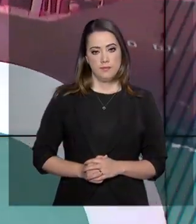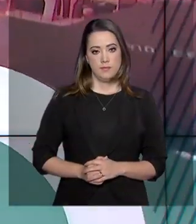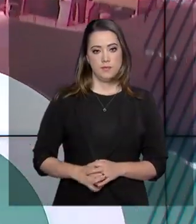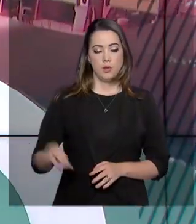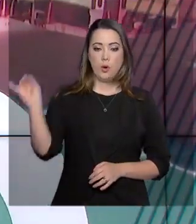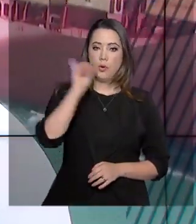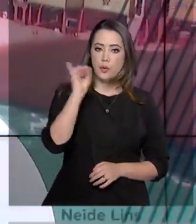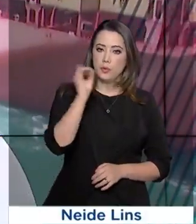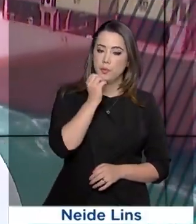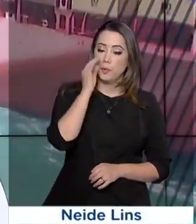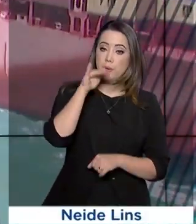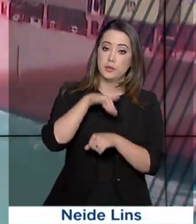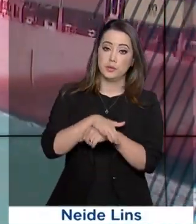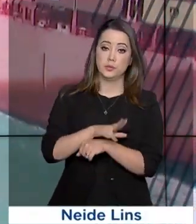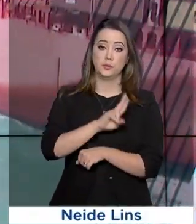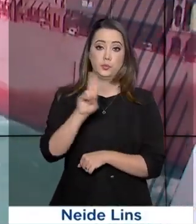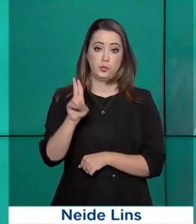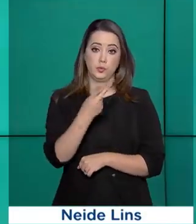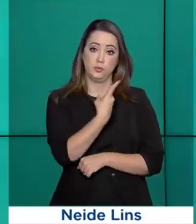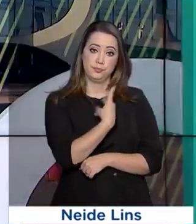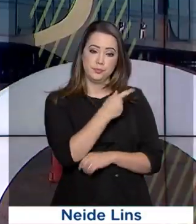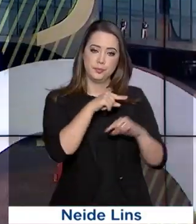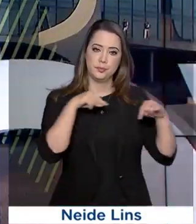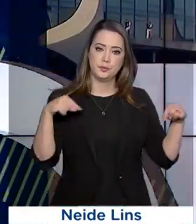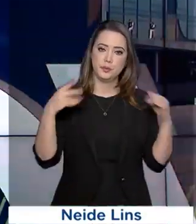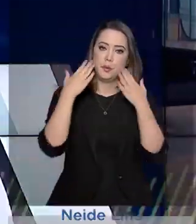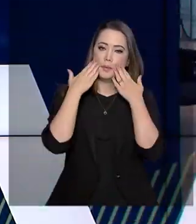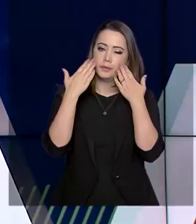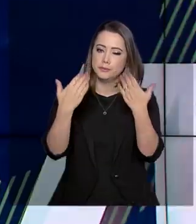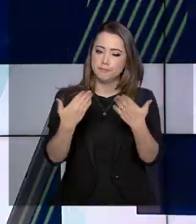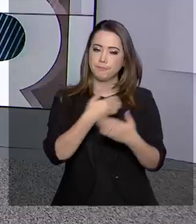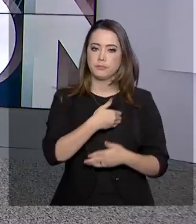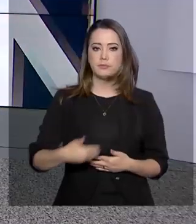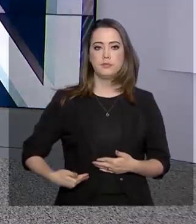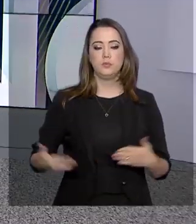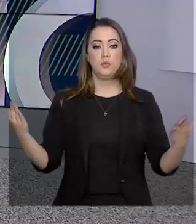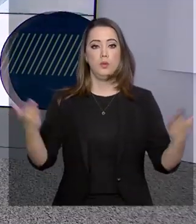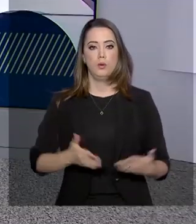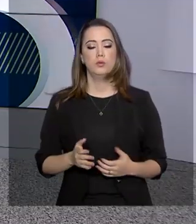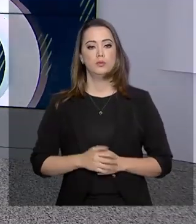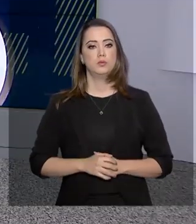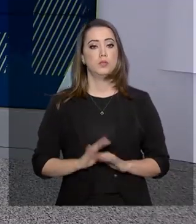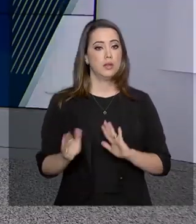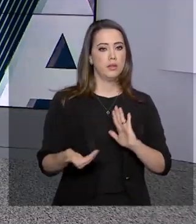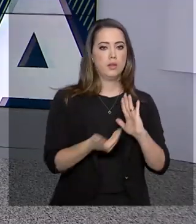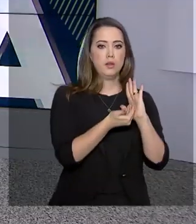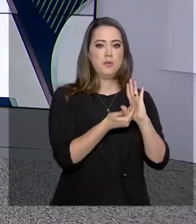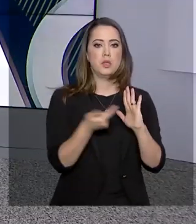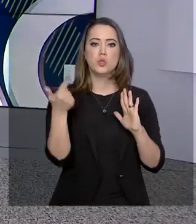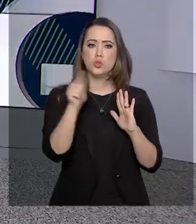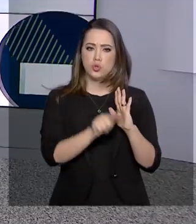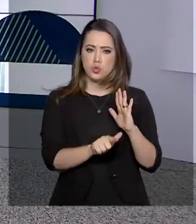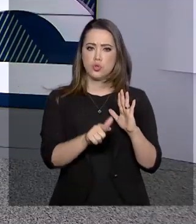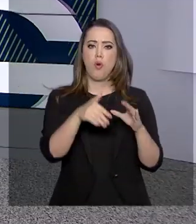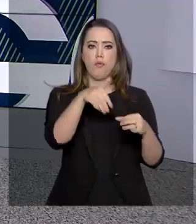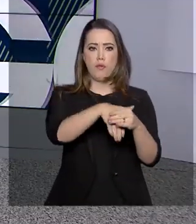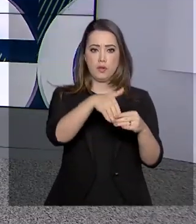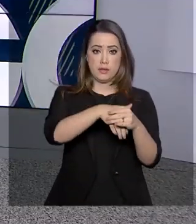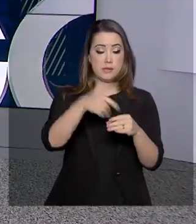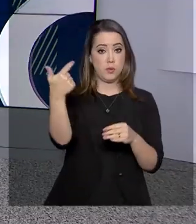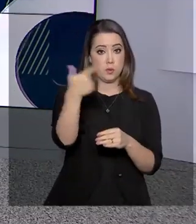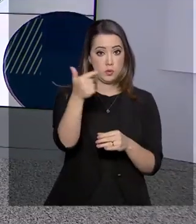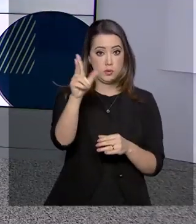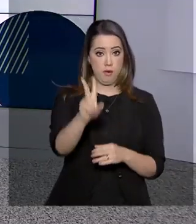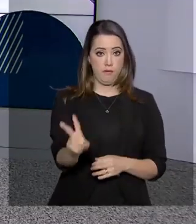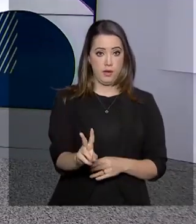Olá, boa noite, eu sou Roberto Camargo e está no ar o Governo Agora. A Câmara dos Deputados retomou hoje a votação em segundo